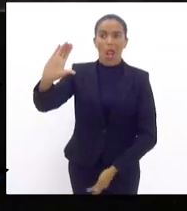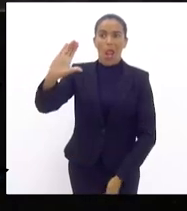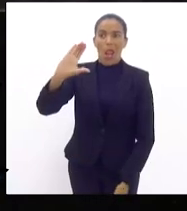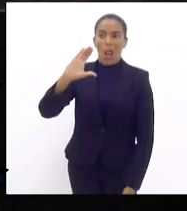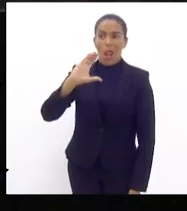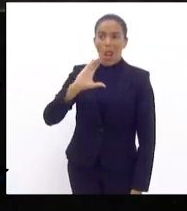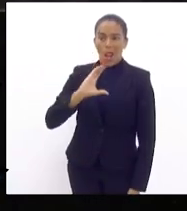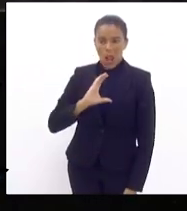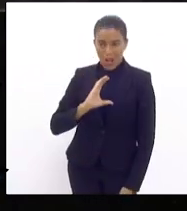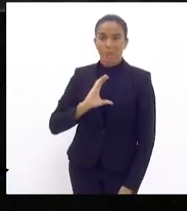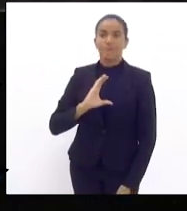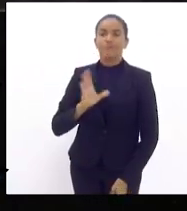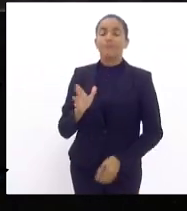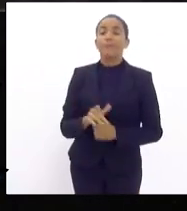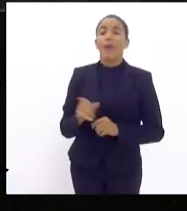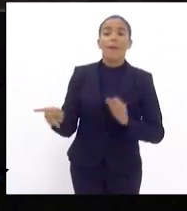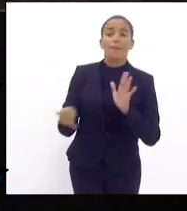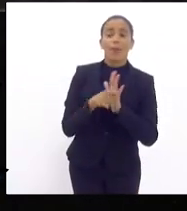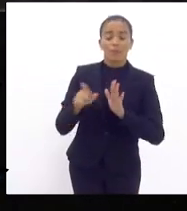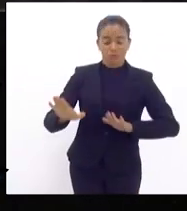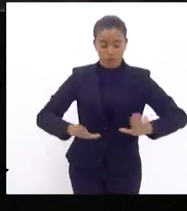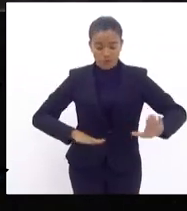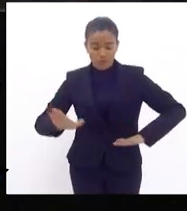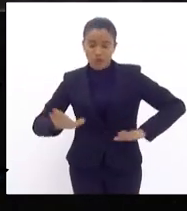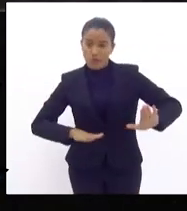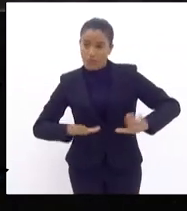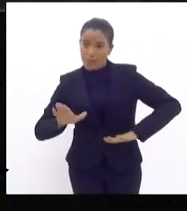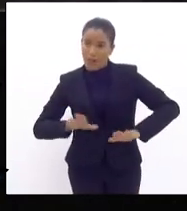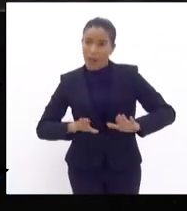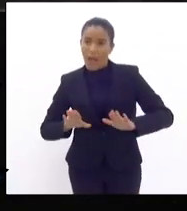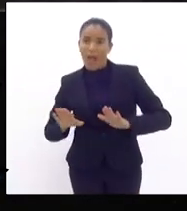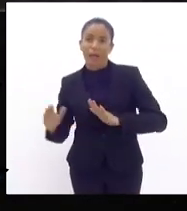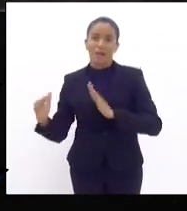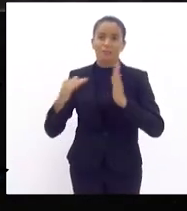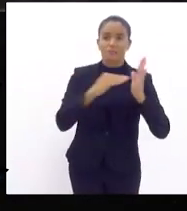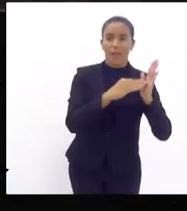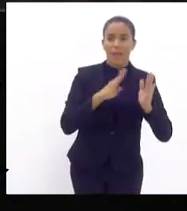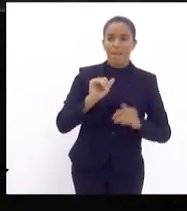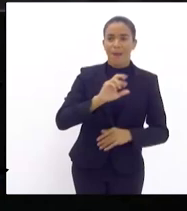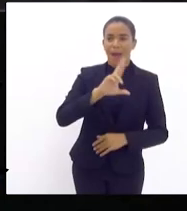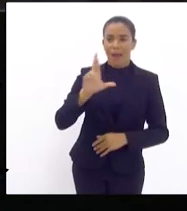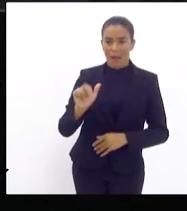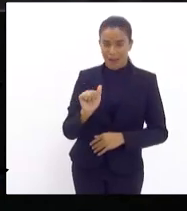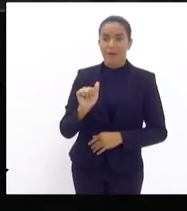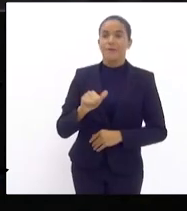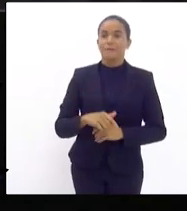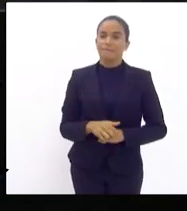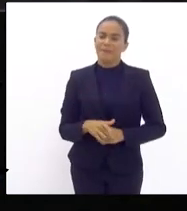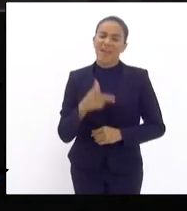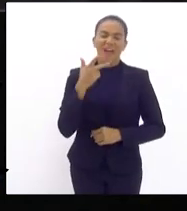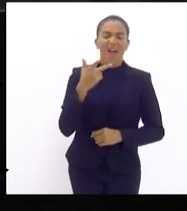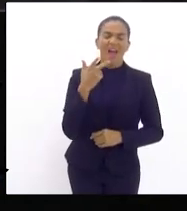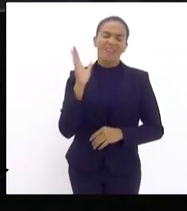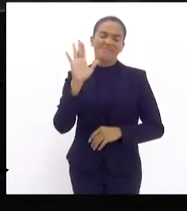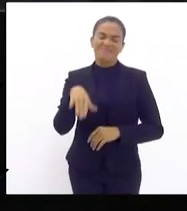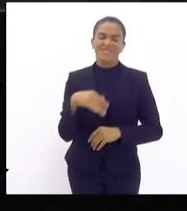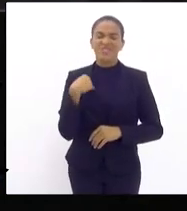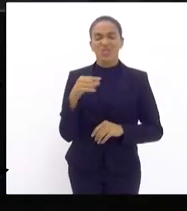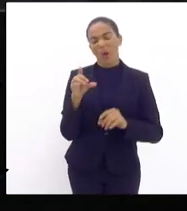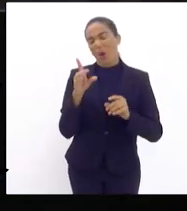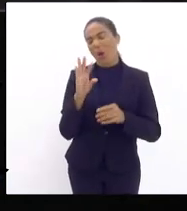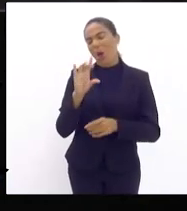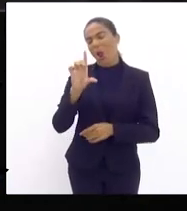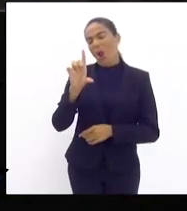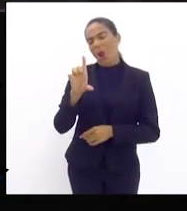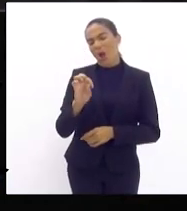área que é o lote de Jacarepaguá Barra da Tijuca aí botaram duas azeitoninhas ali para não dizer que estava só um lote maravilhoso